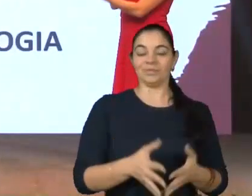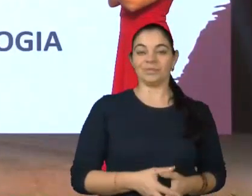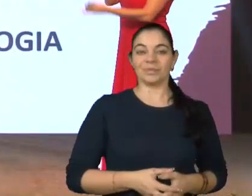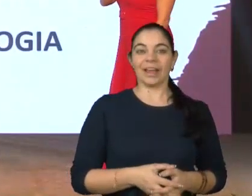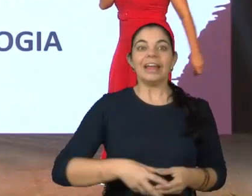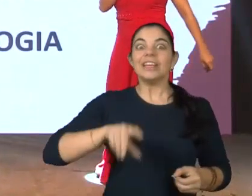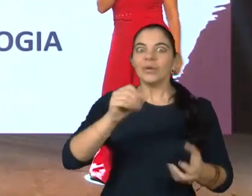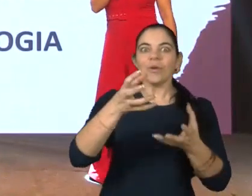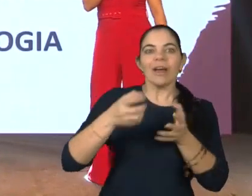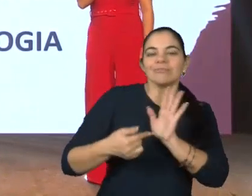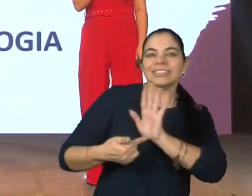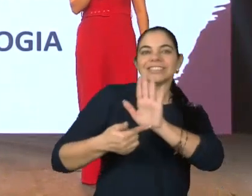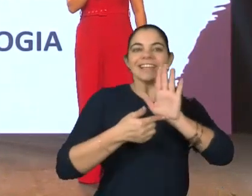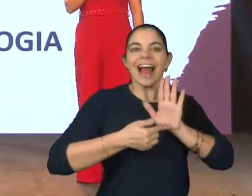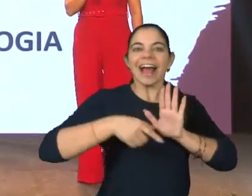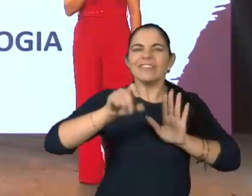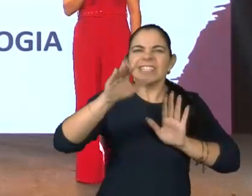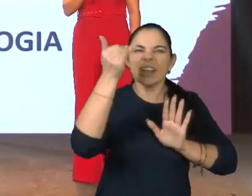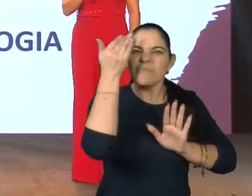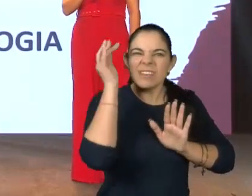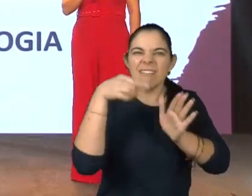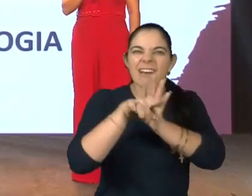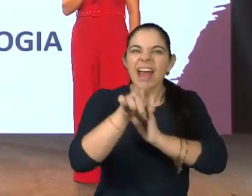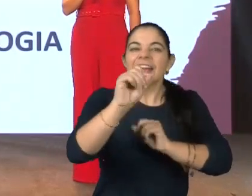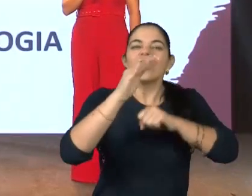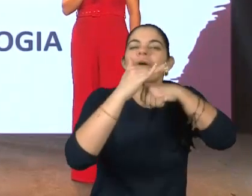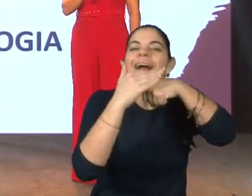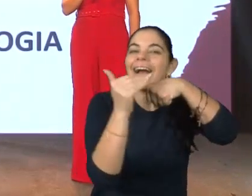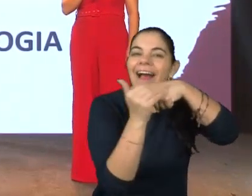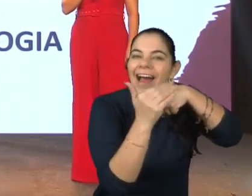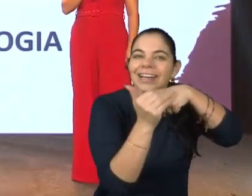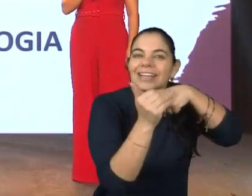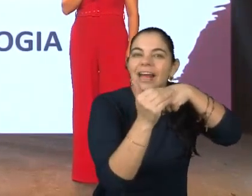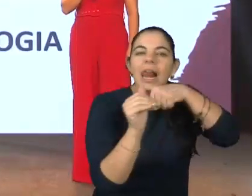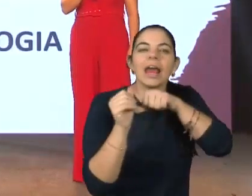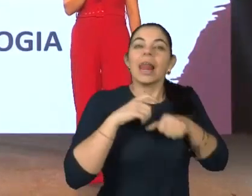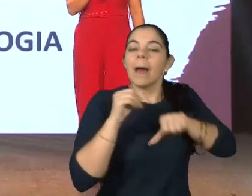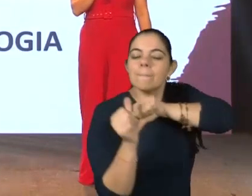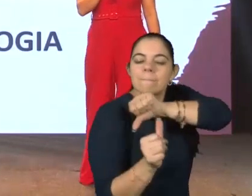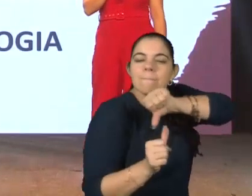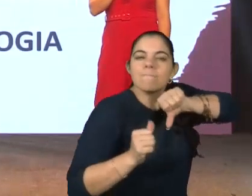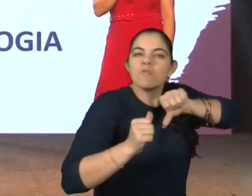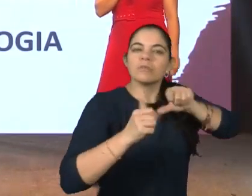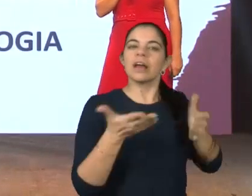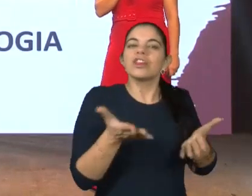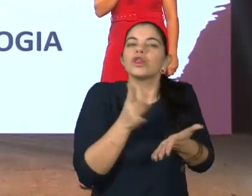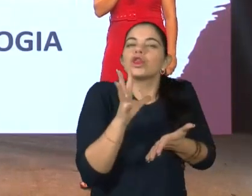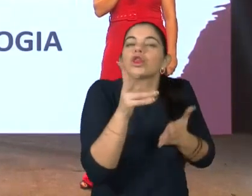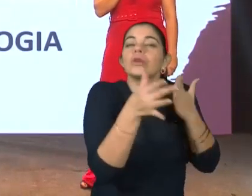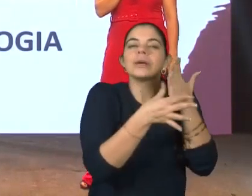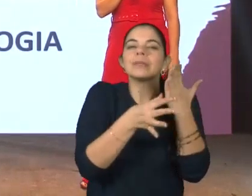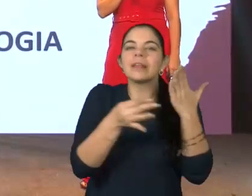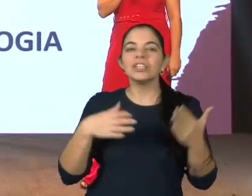E é isso que eu quero dizer. Vocês sabiam que a afetividade, ela modula todas as nossas habilidades de